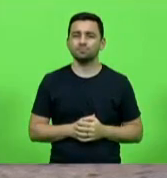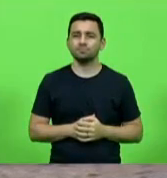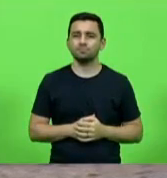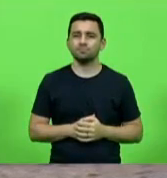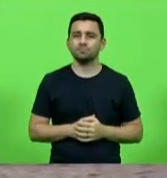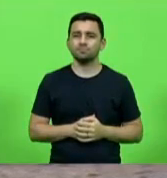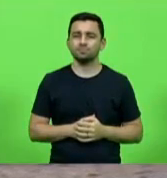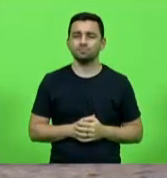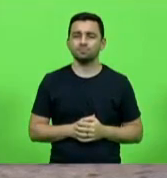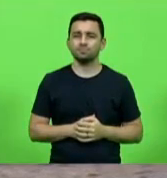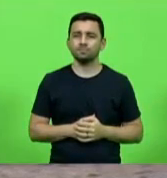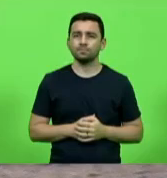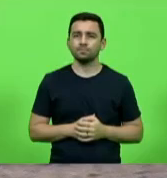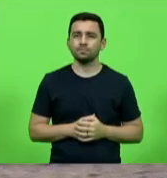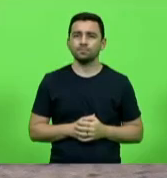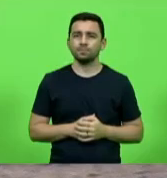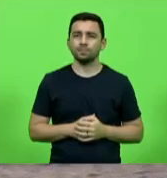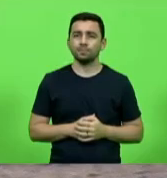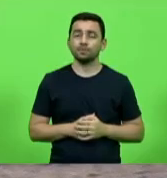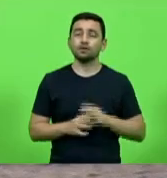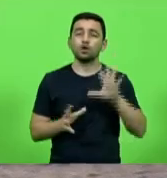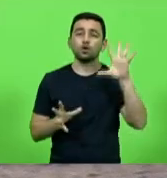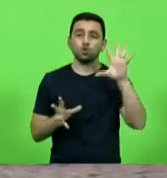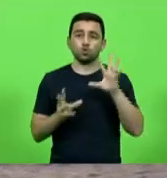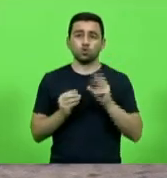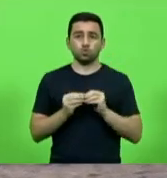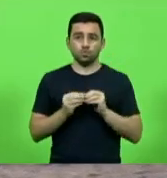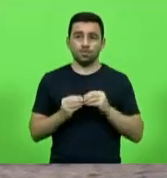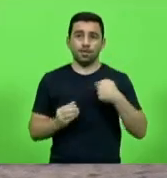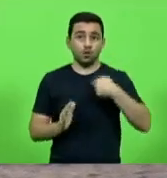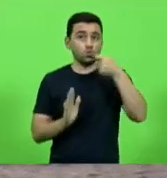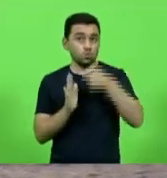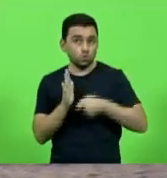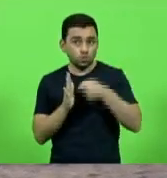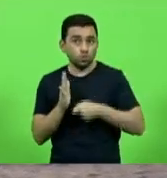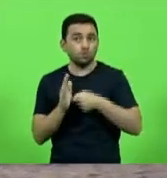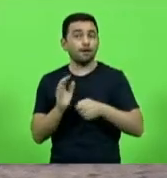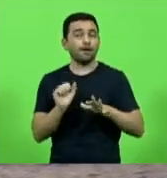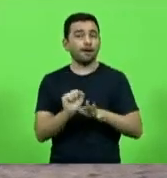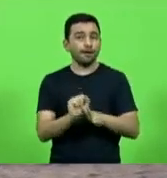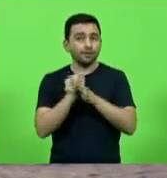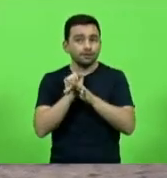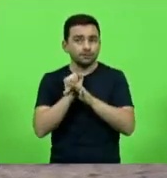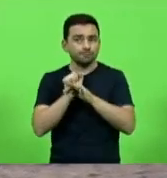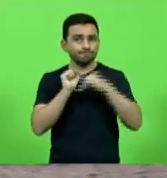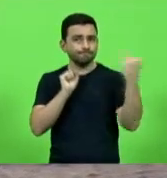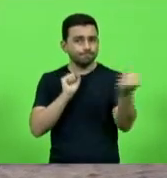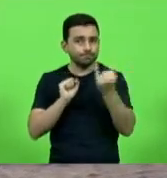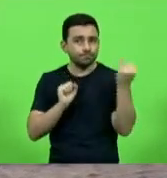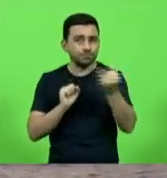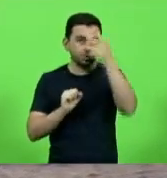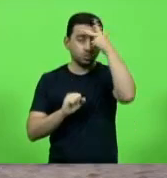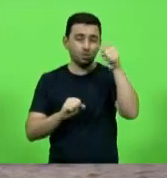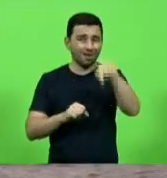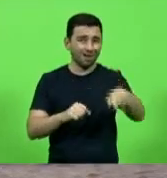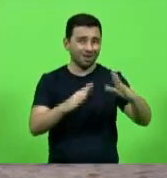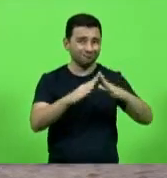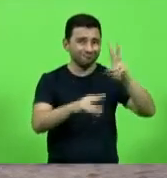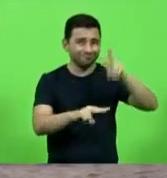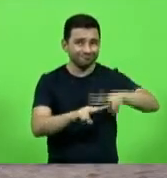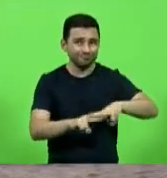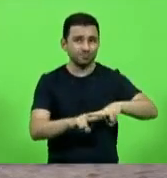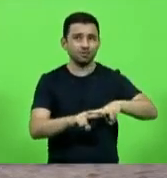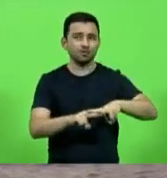perdi aqui, em resumo, luto pela defesa das garantias fundamentais de quem está preso e